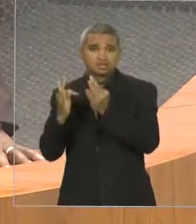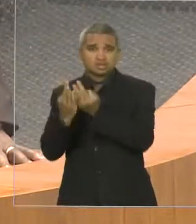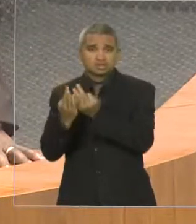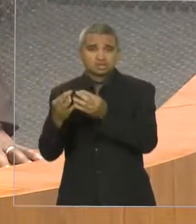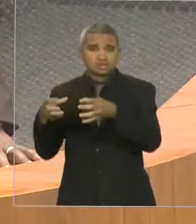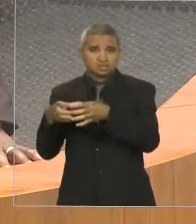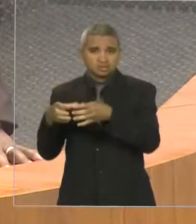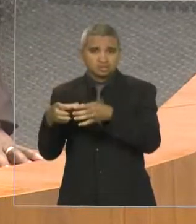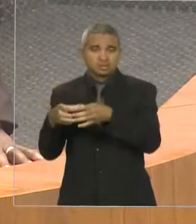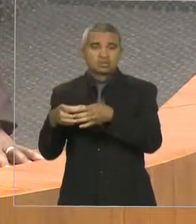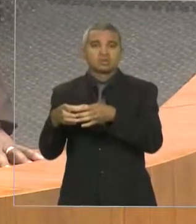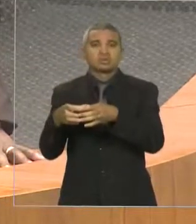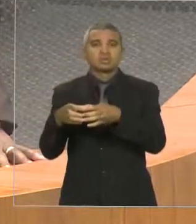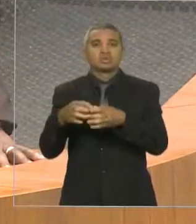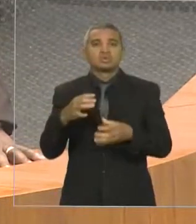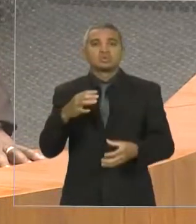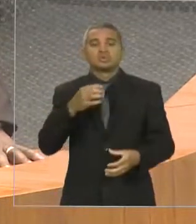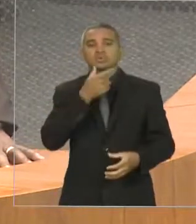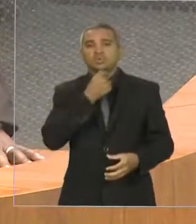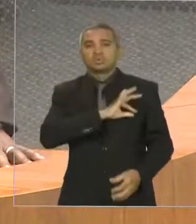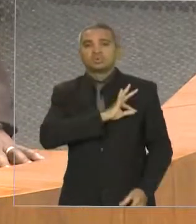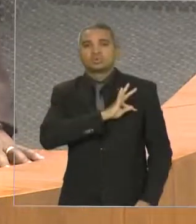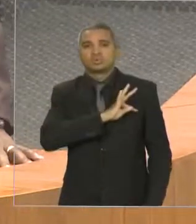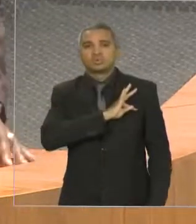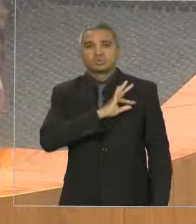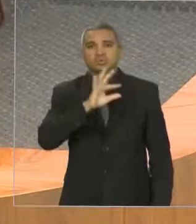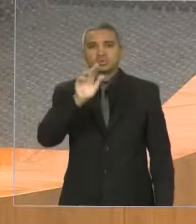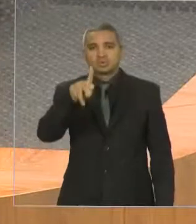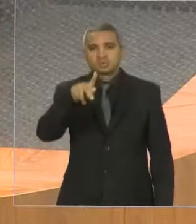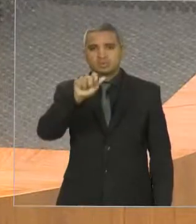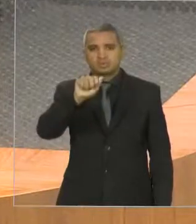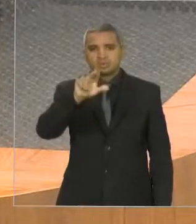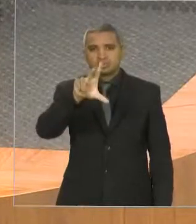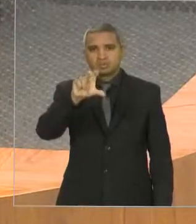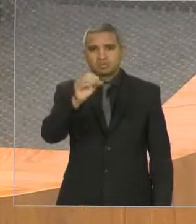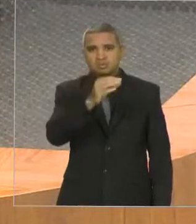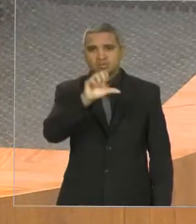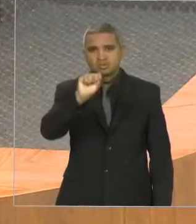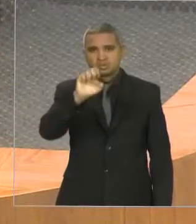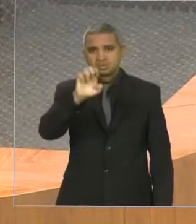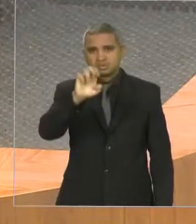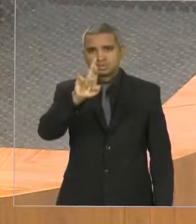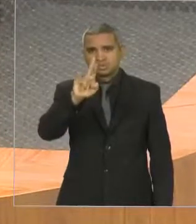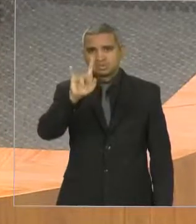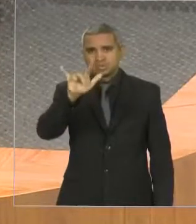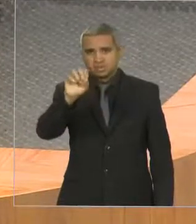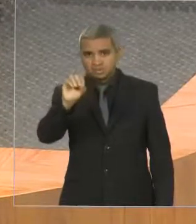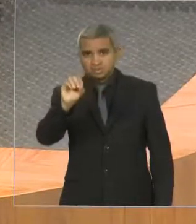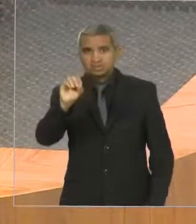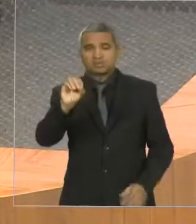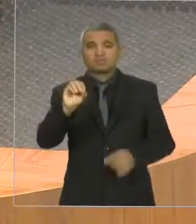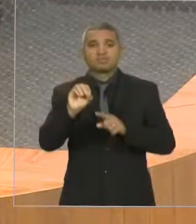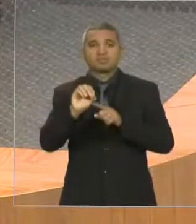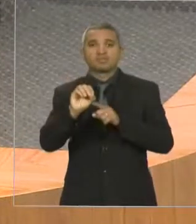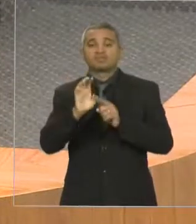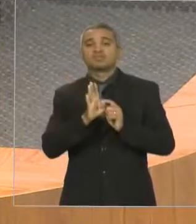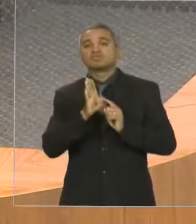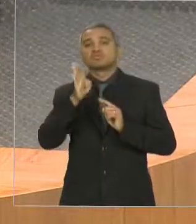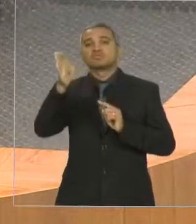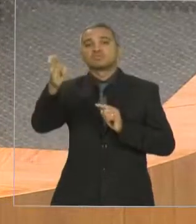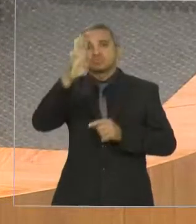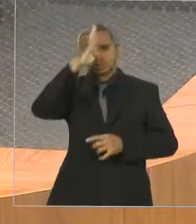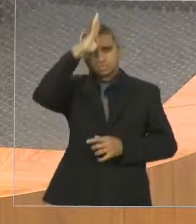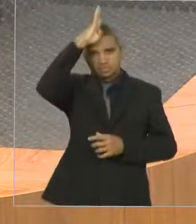o Tenente Paulo Sérgio, com mais de 42 outros bombeiros, voluntariamente foram até aquele local para